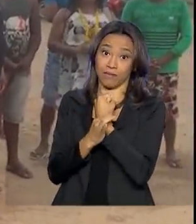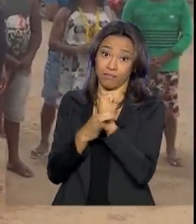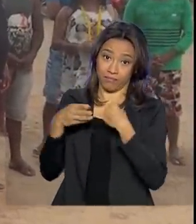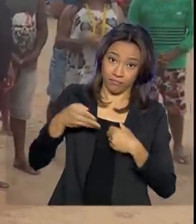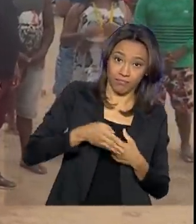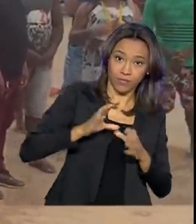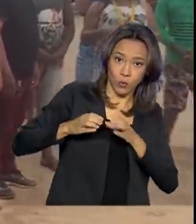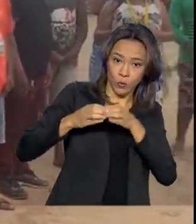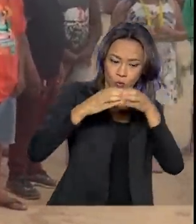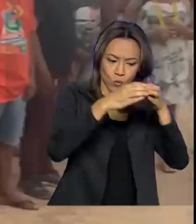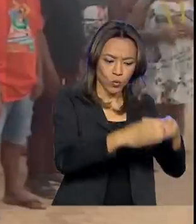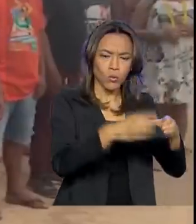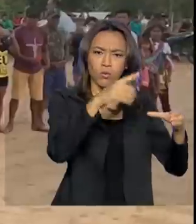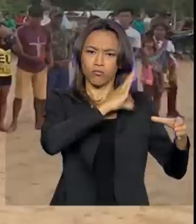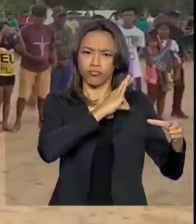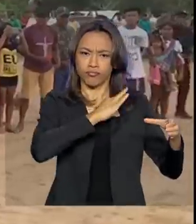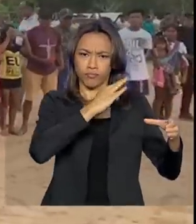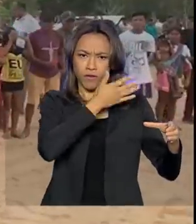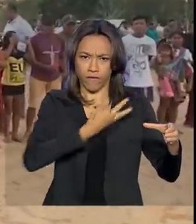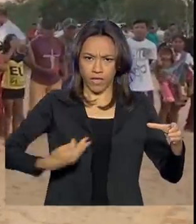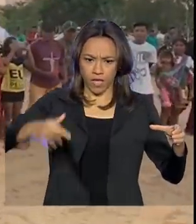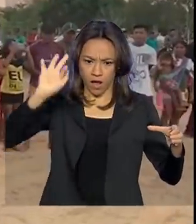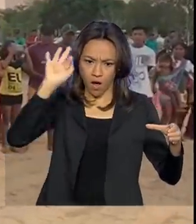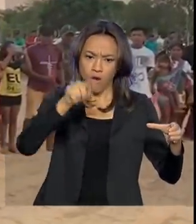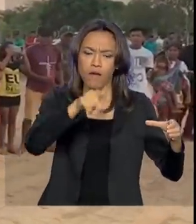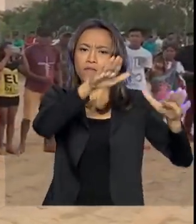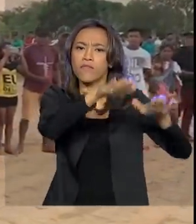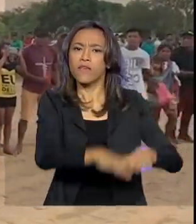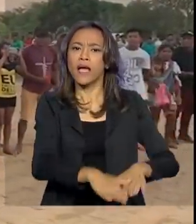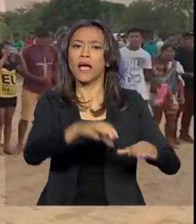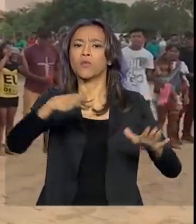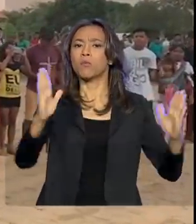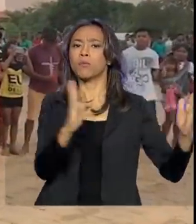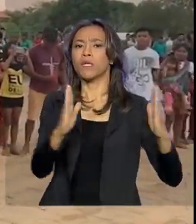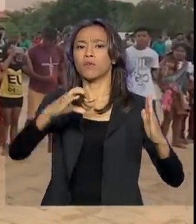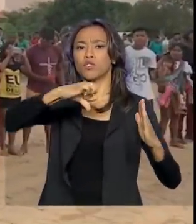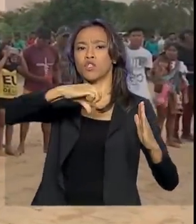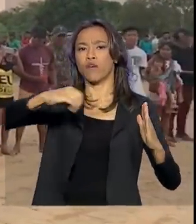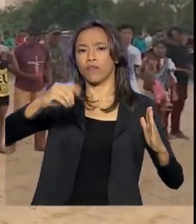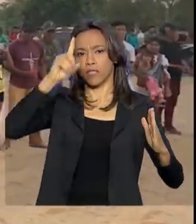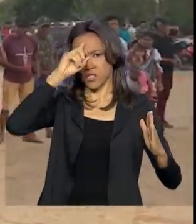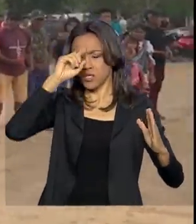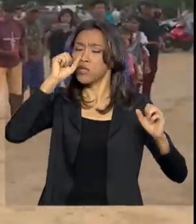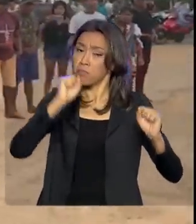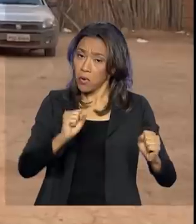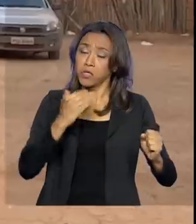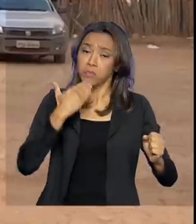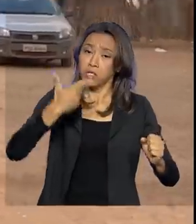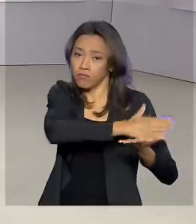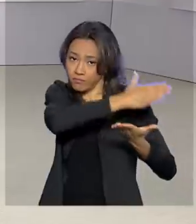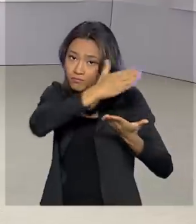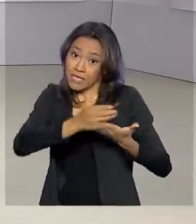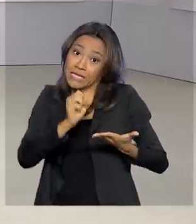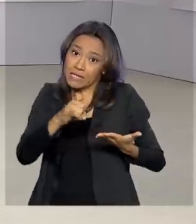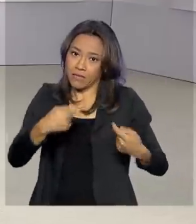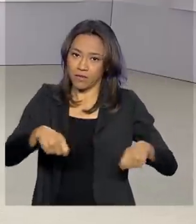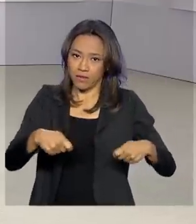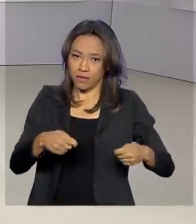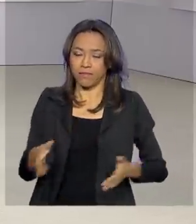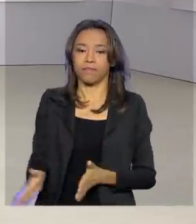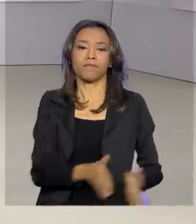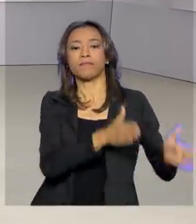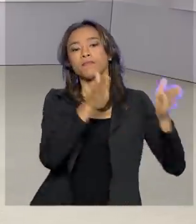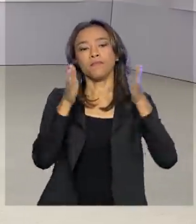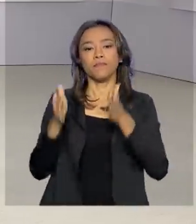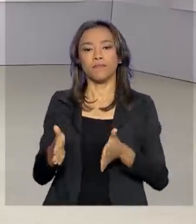Força Nacional vai permanecer na região pelo prazo de 90 dias, que pode ser prorrogado se necessário. O